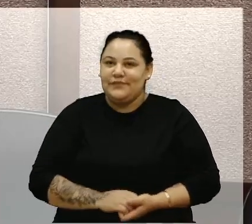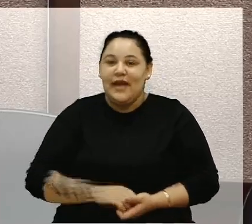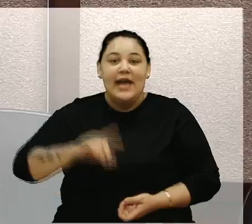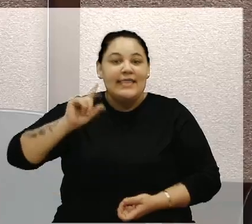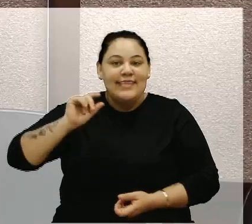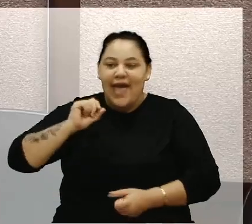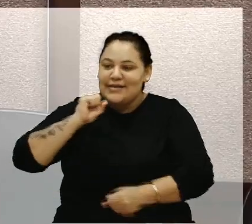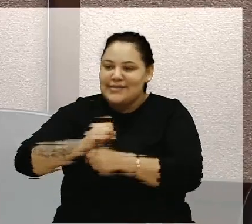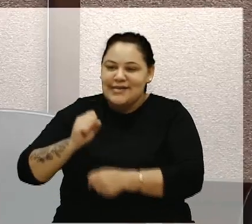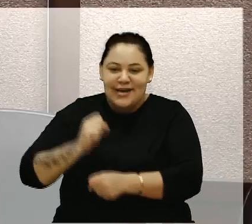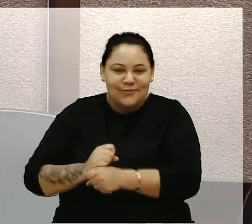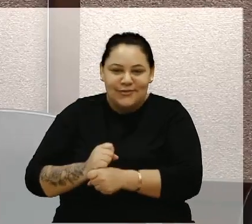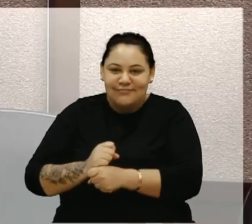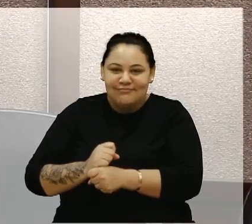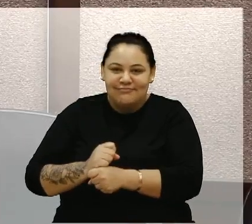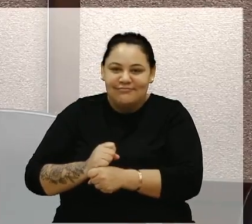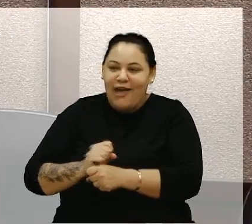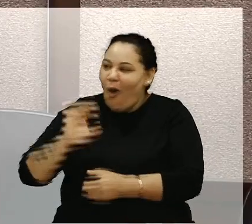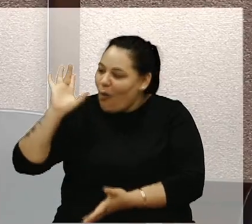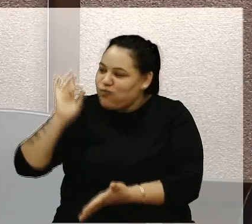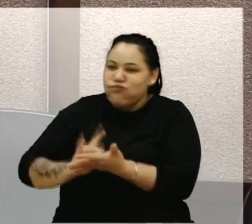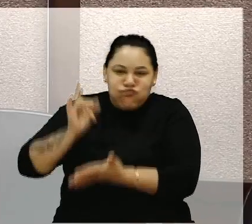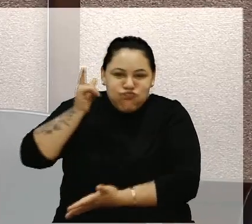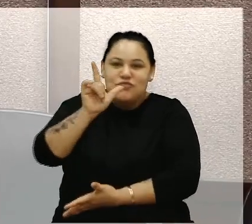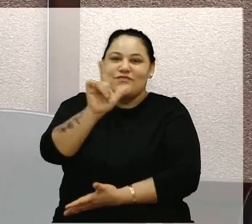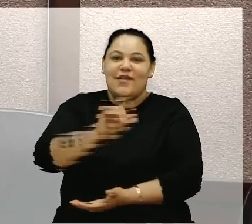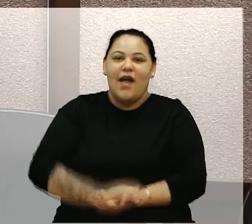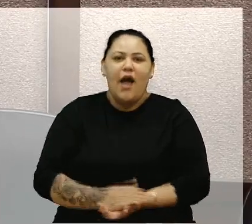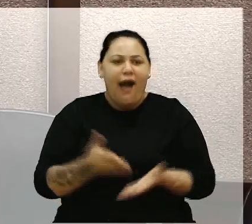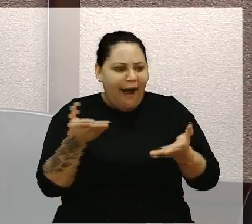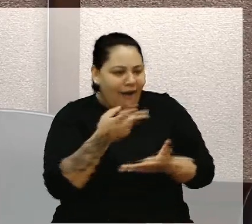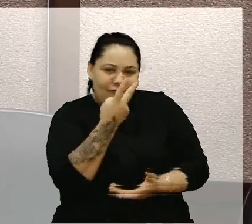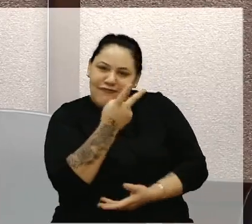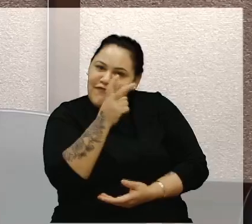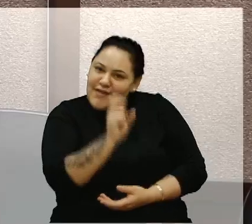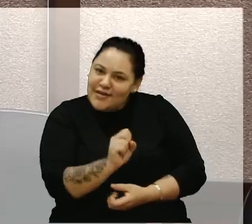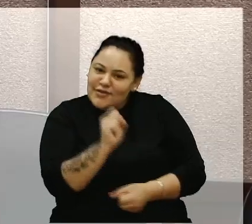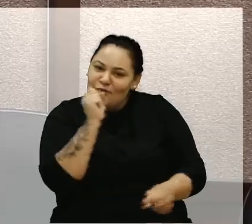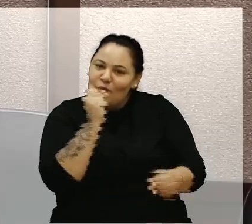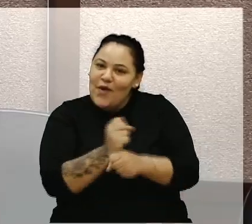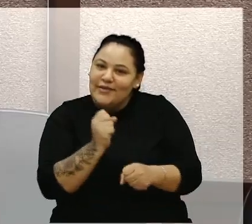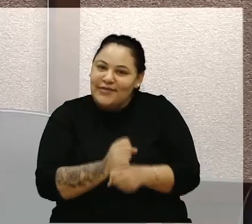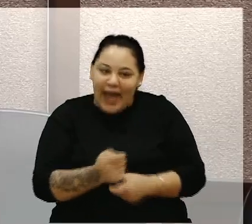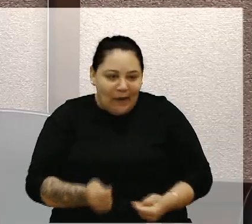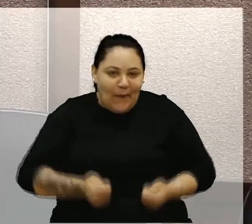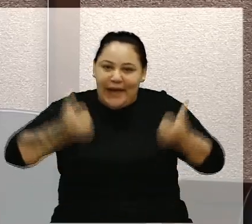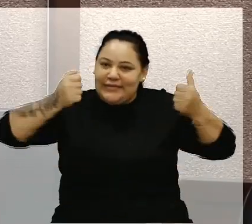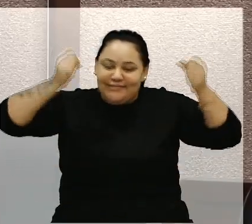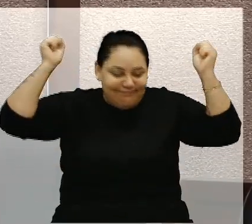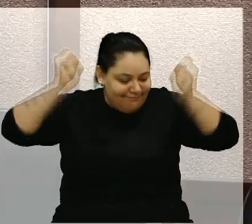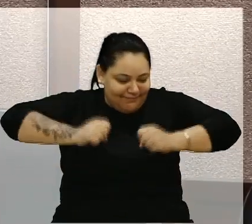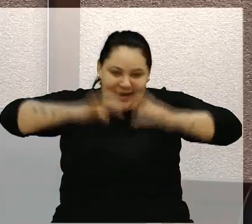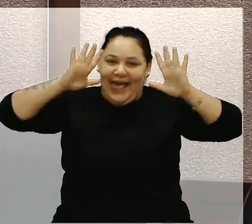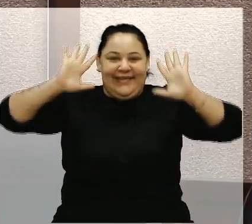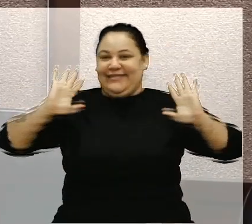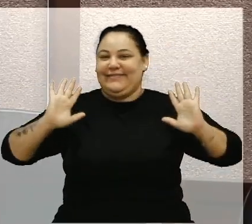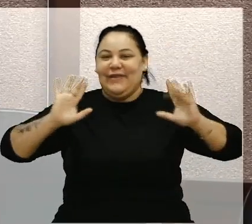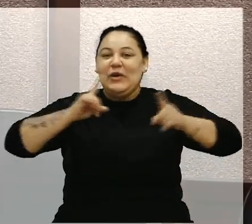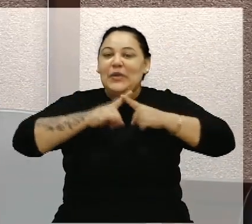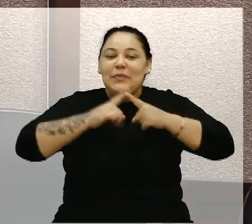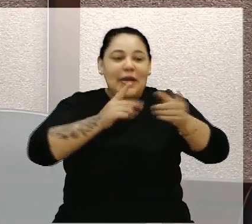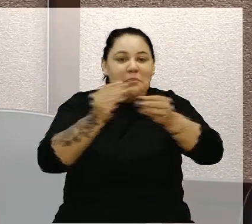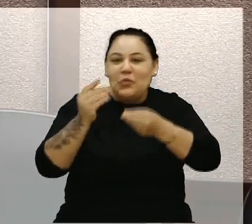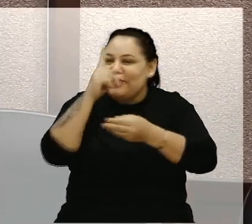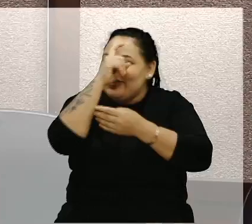duração é uma conquista. Agora, 25 anos, quase um milagre, com todas as dificuldades que a